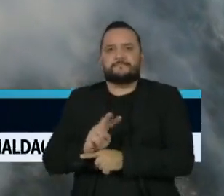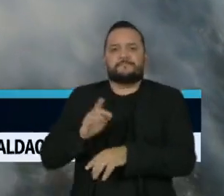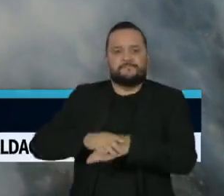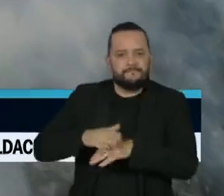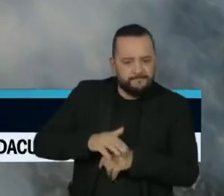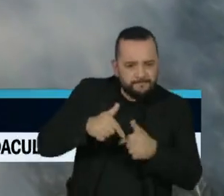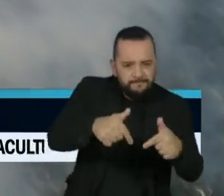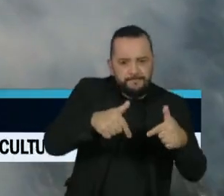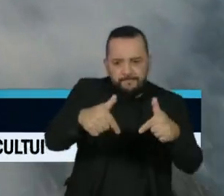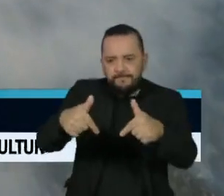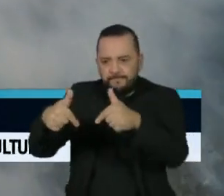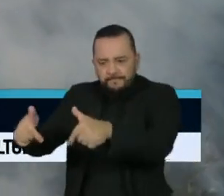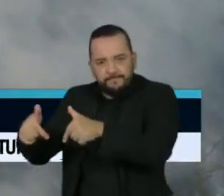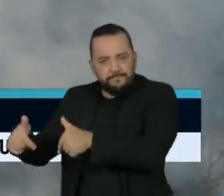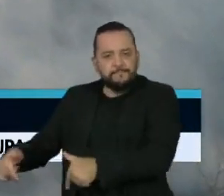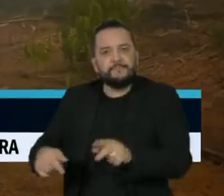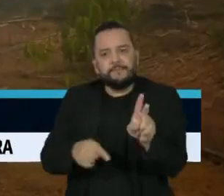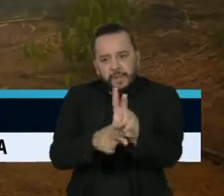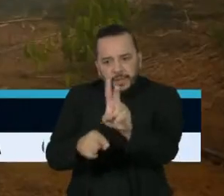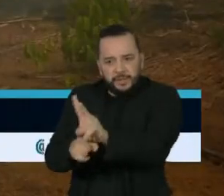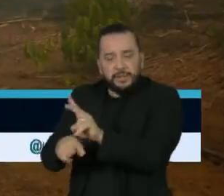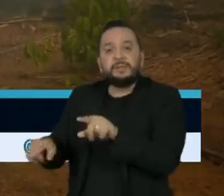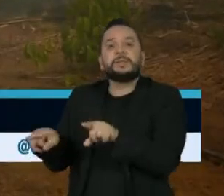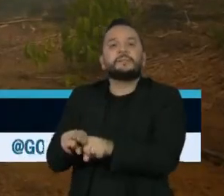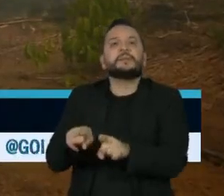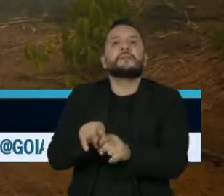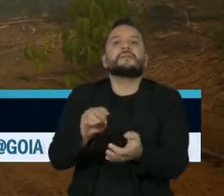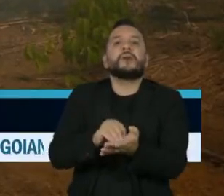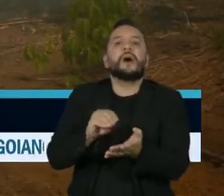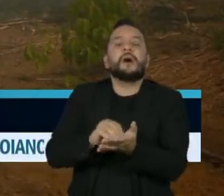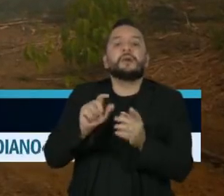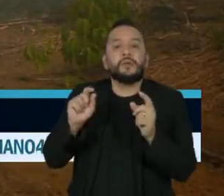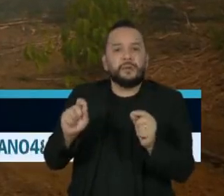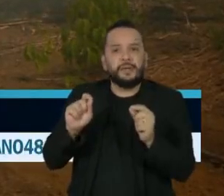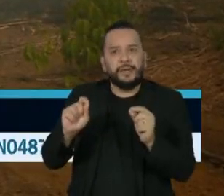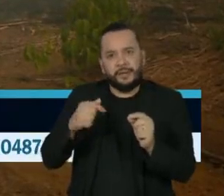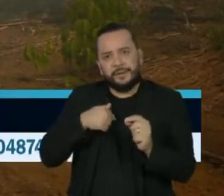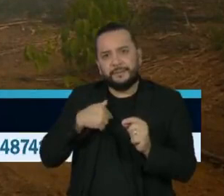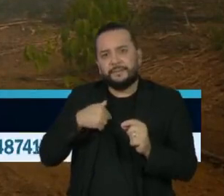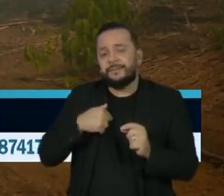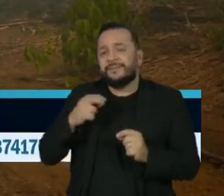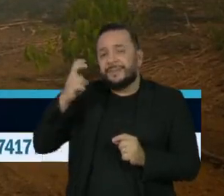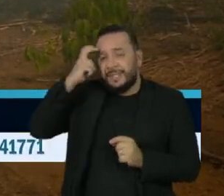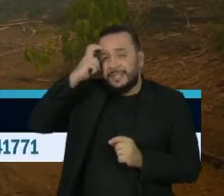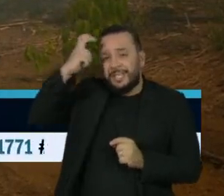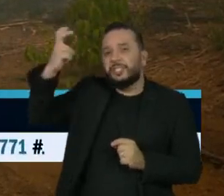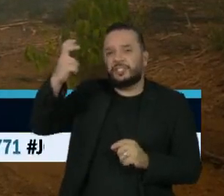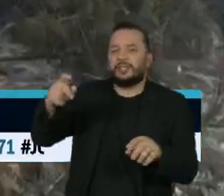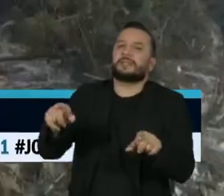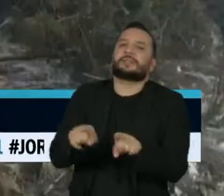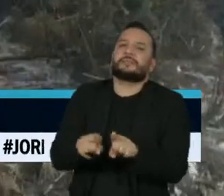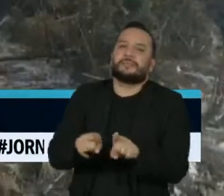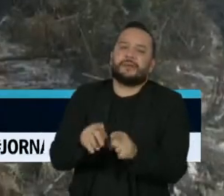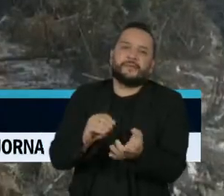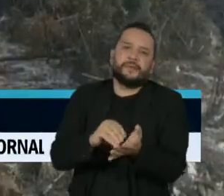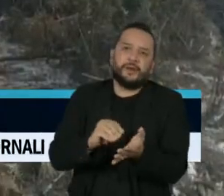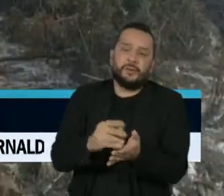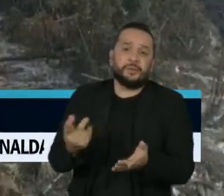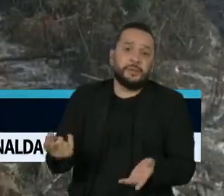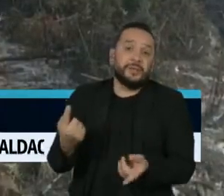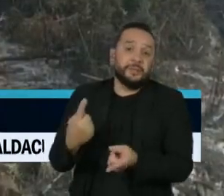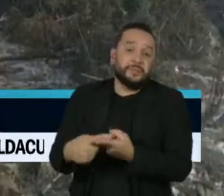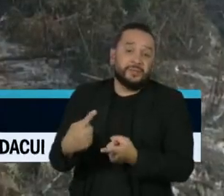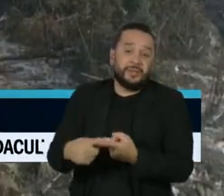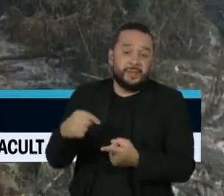E, por outro lado, falta uma inteligência de uso da terra numa lógica... Poxa, se eu sou um país de base